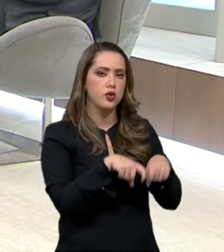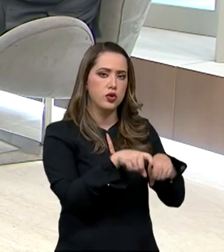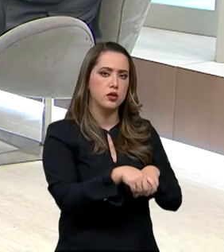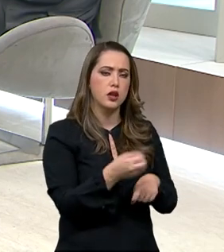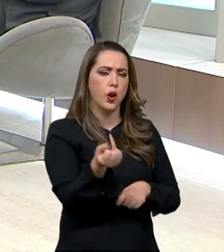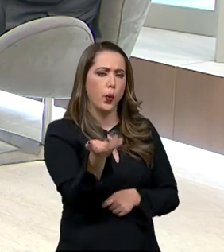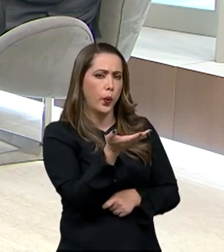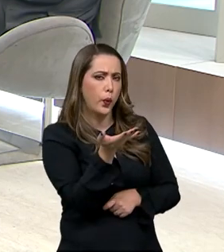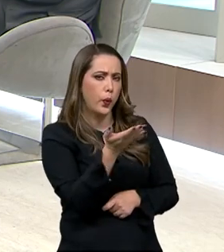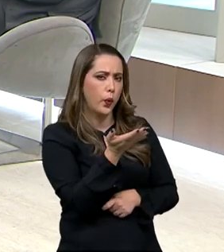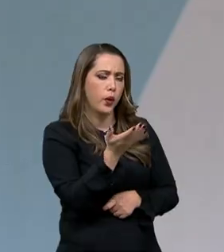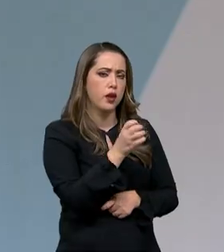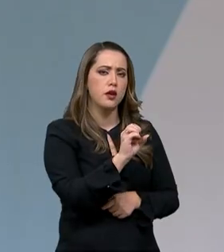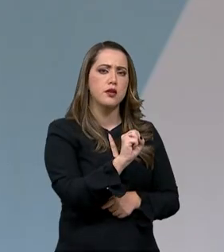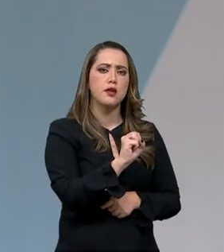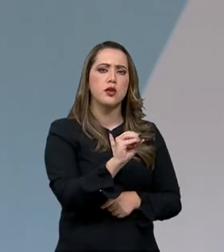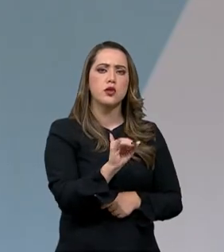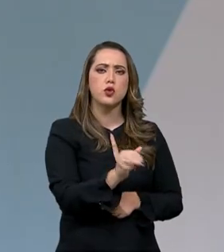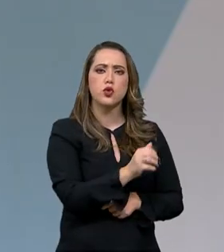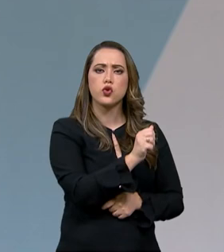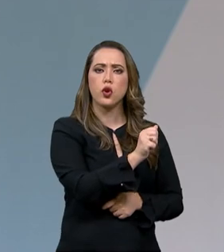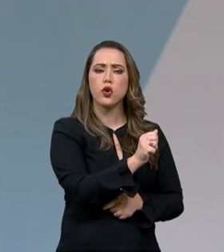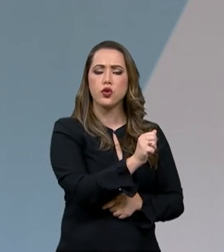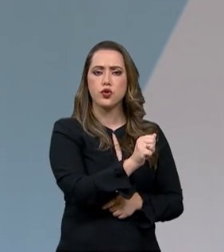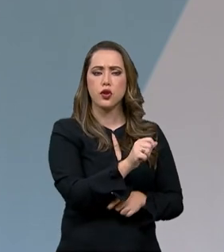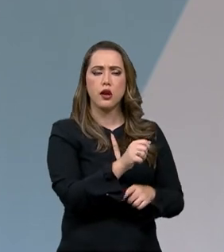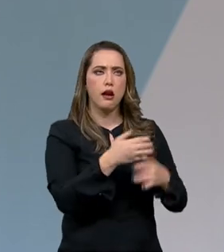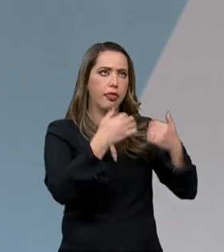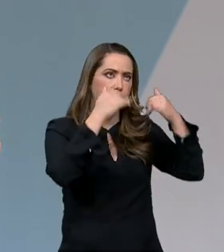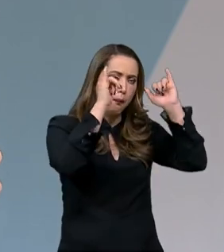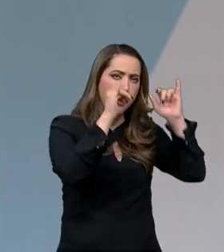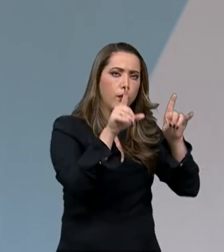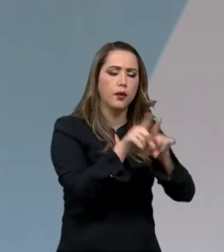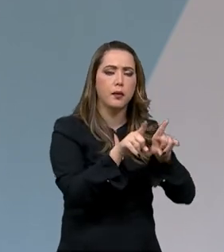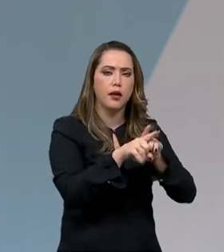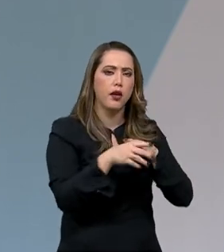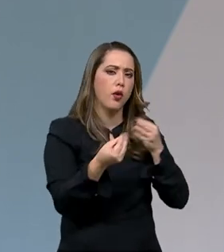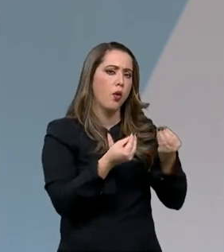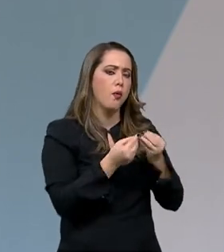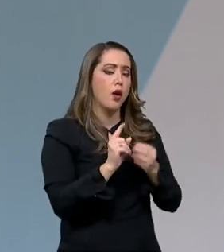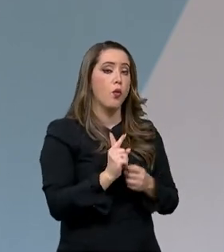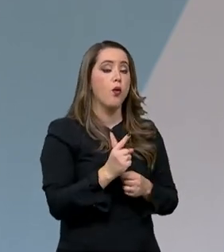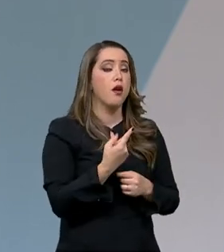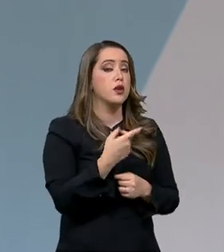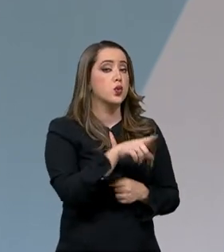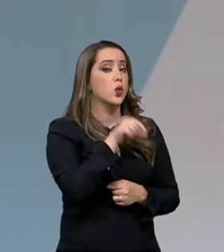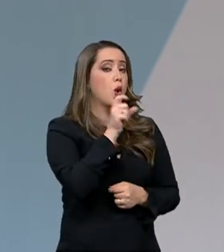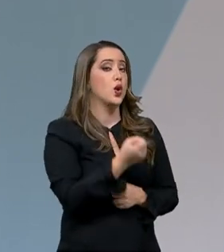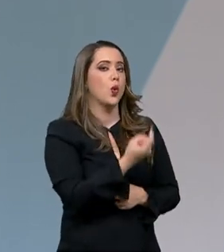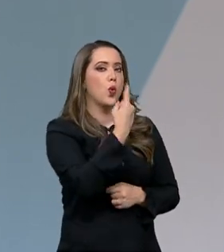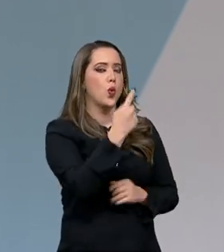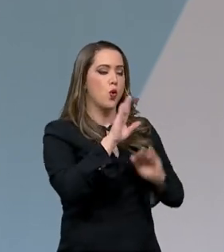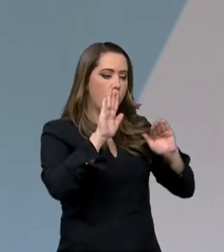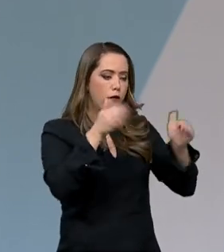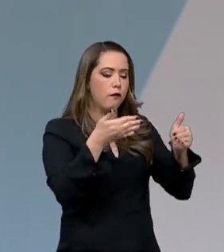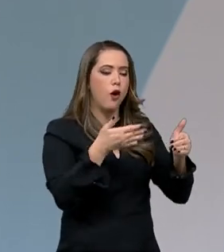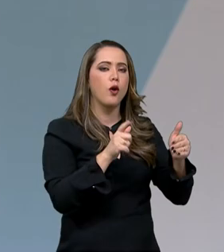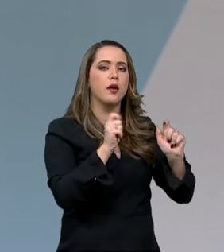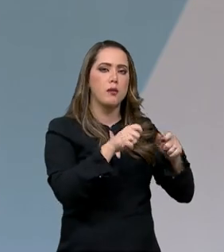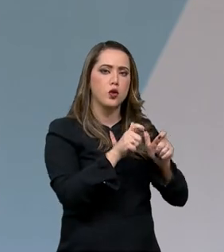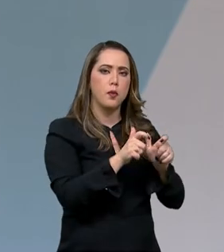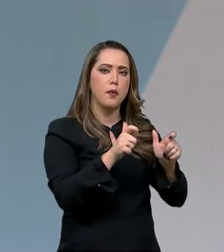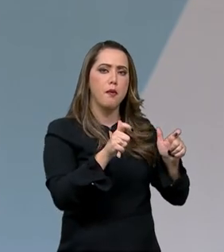um pouquinho de pecuária. Dá para o senhor apontar, assim, um campo da agropecuária brasileira que tem uma grande possibilidade de